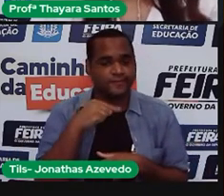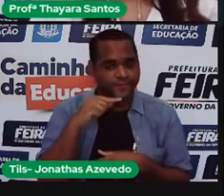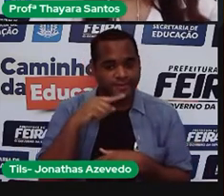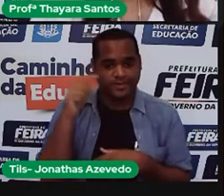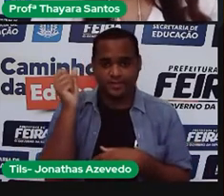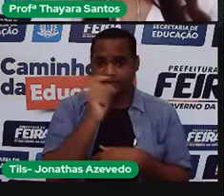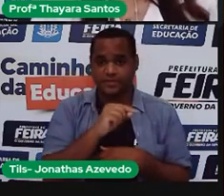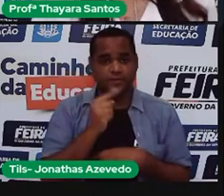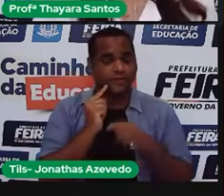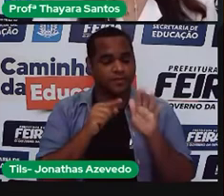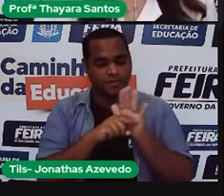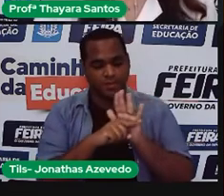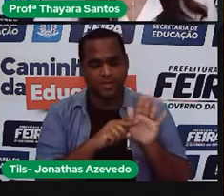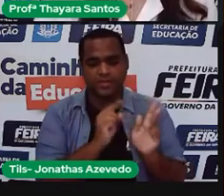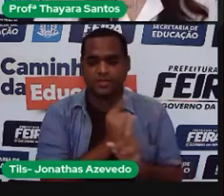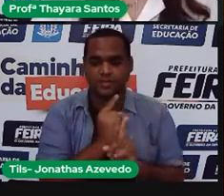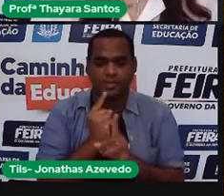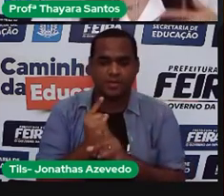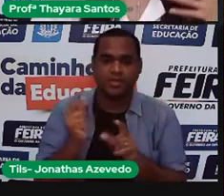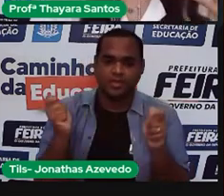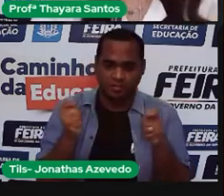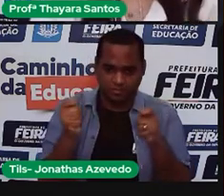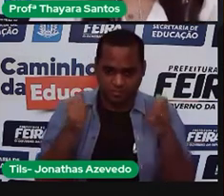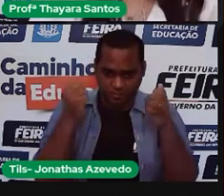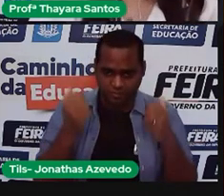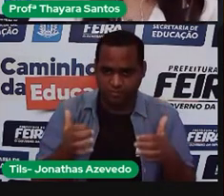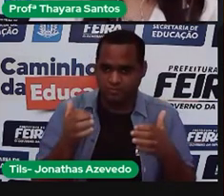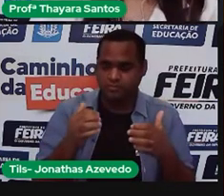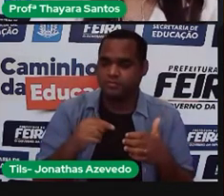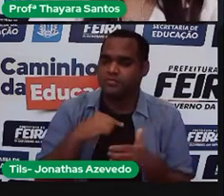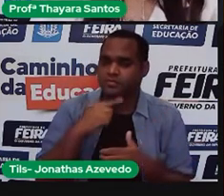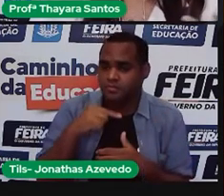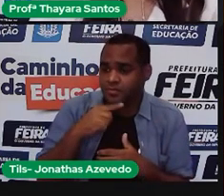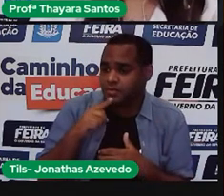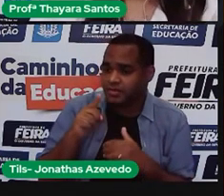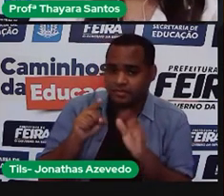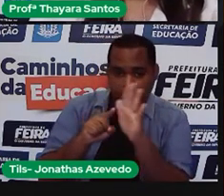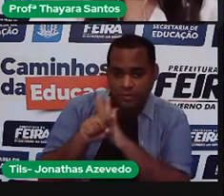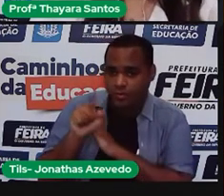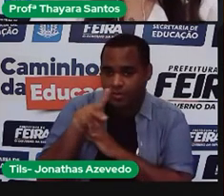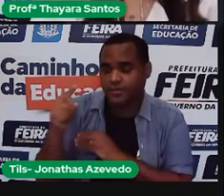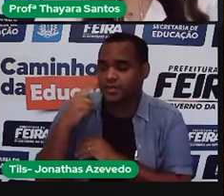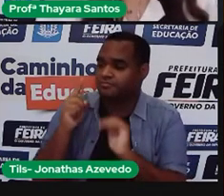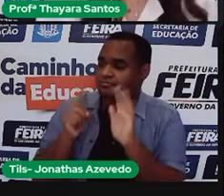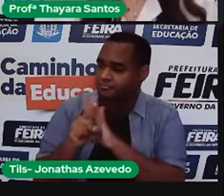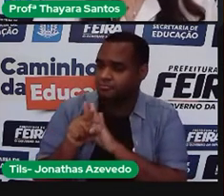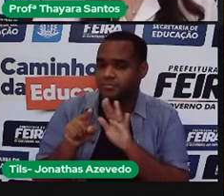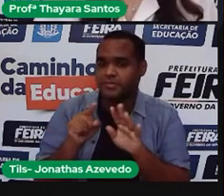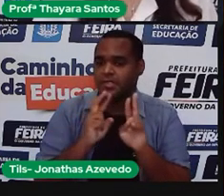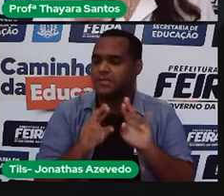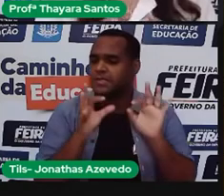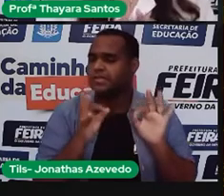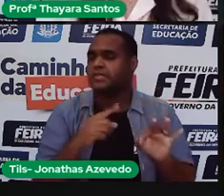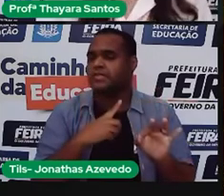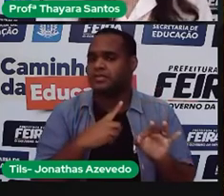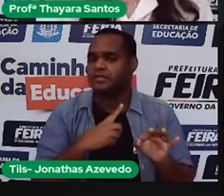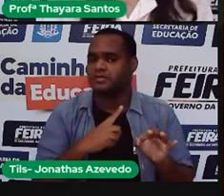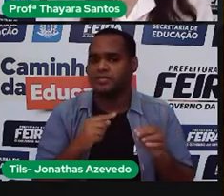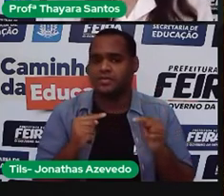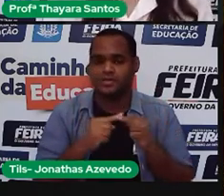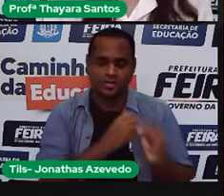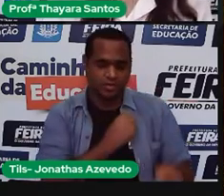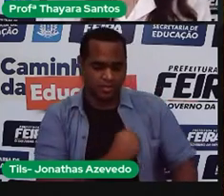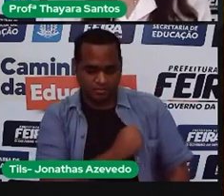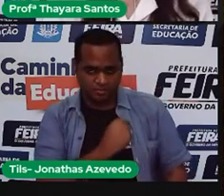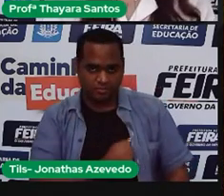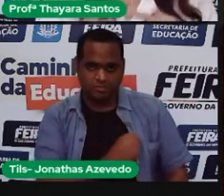pesquisar mais informações sobre esse tema. Tirem as dúvidas com os professores. Façam as atividades. E eu vou estar aqui morrendo